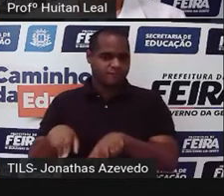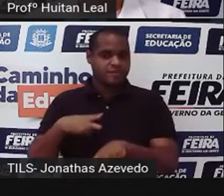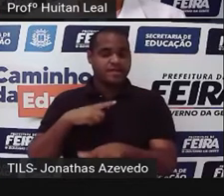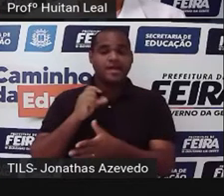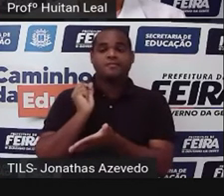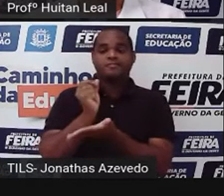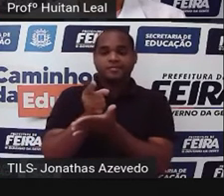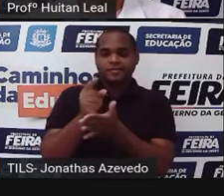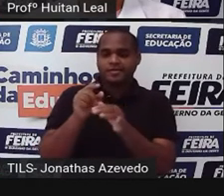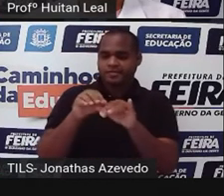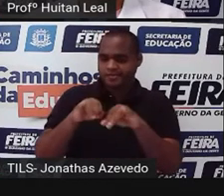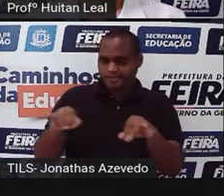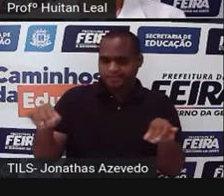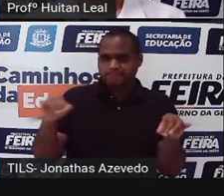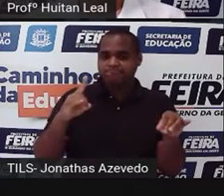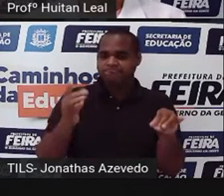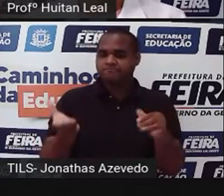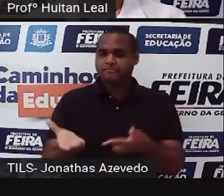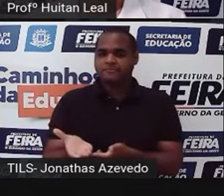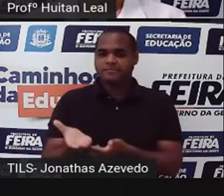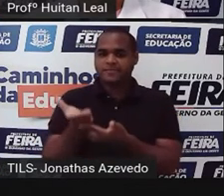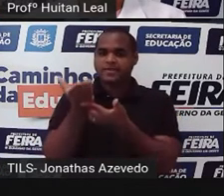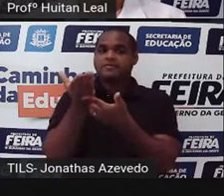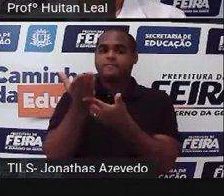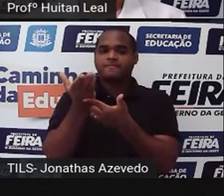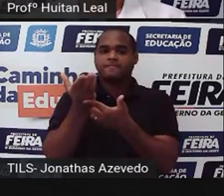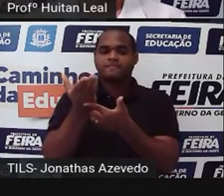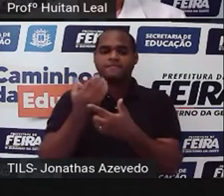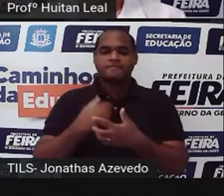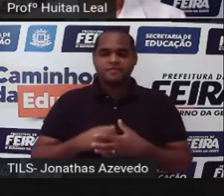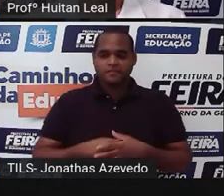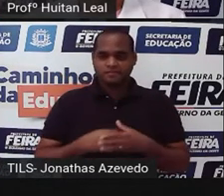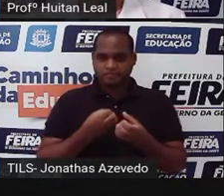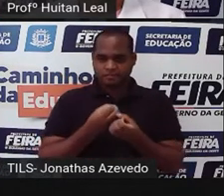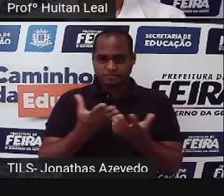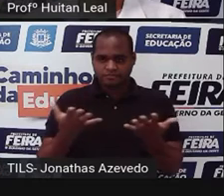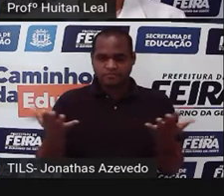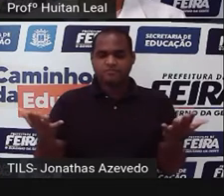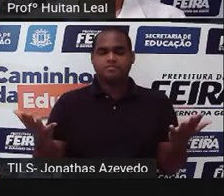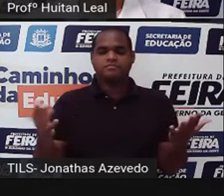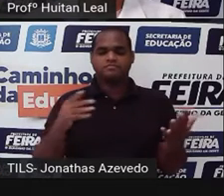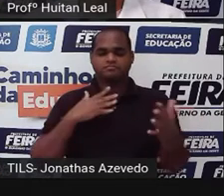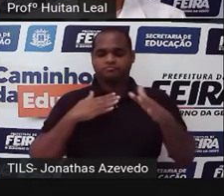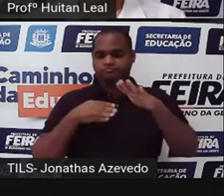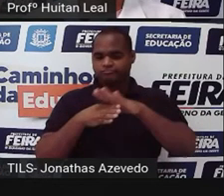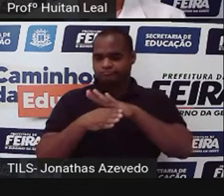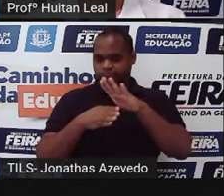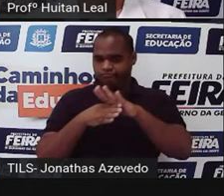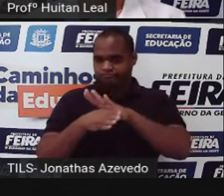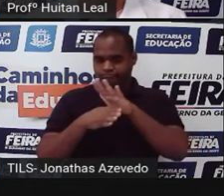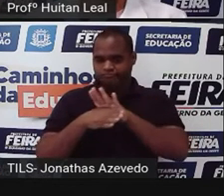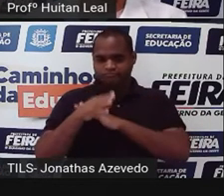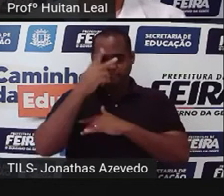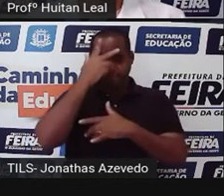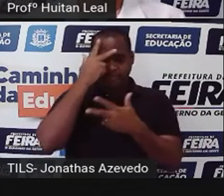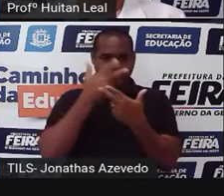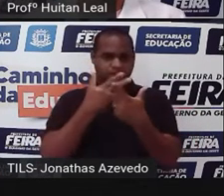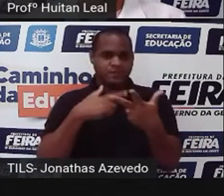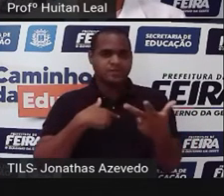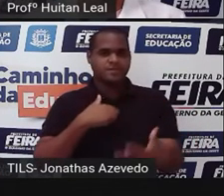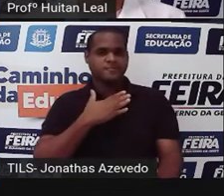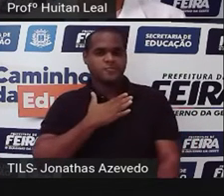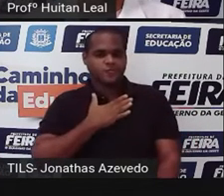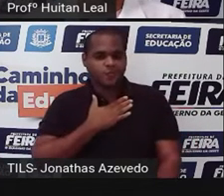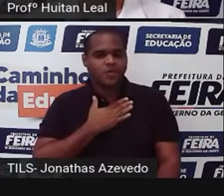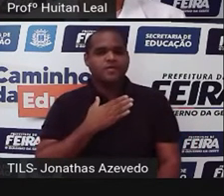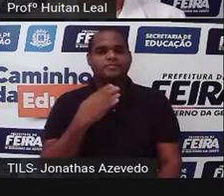jornais, se forem impressos, tenha uma maior veiculação, maior acesso pelas pessoas, as pessoas se interessem.